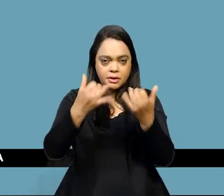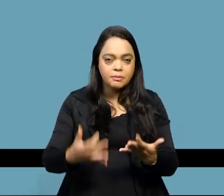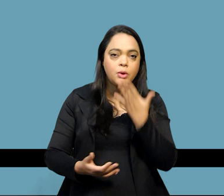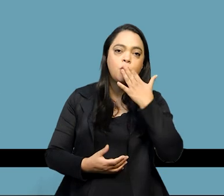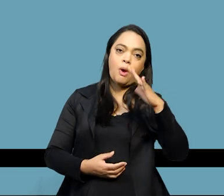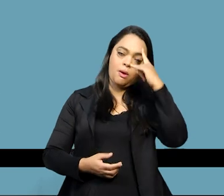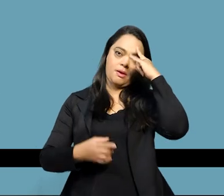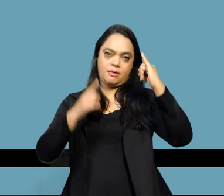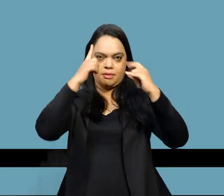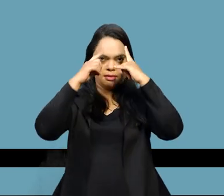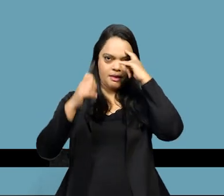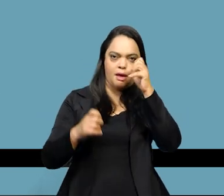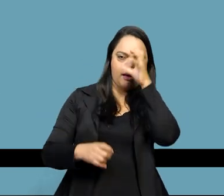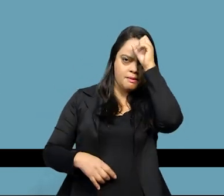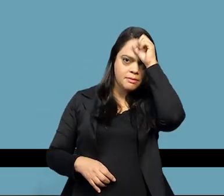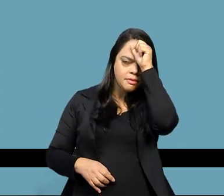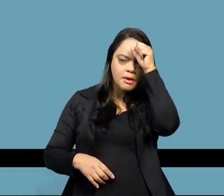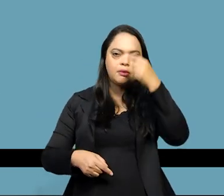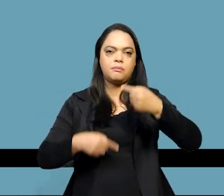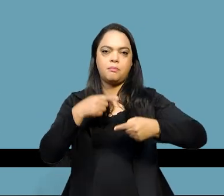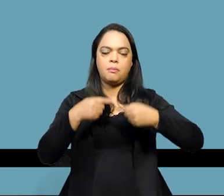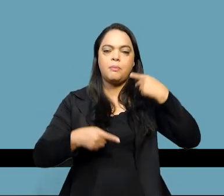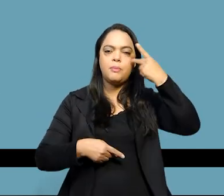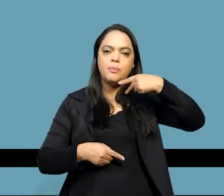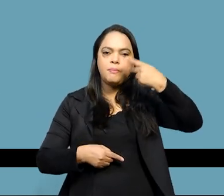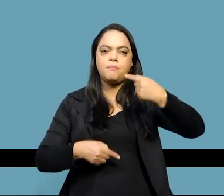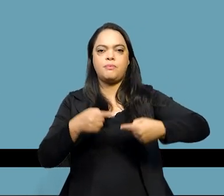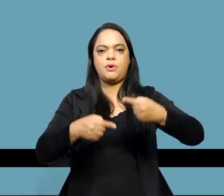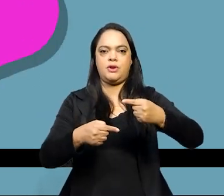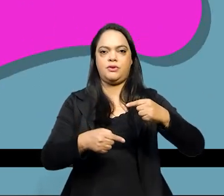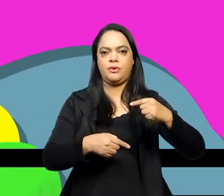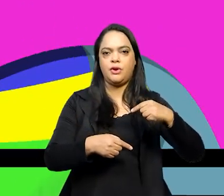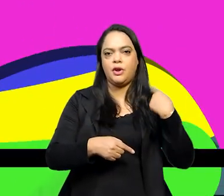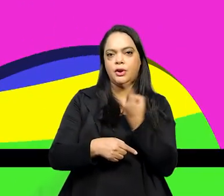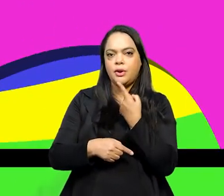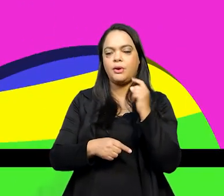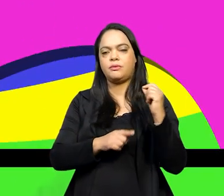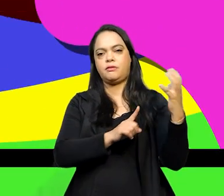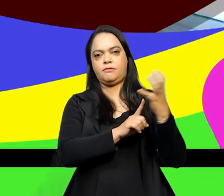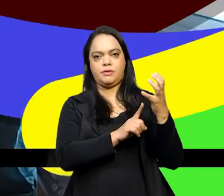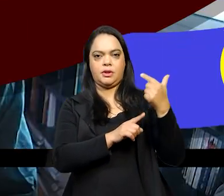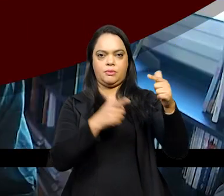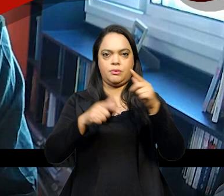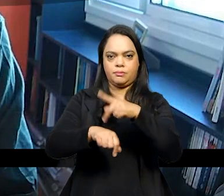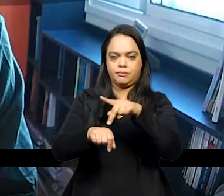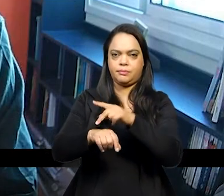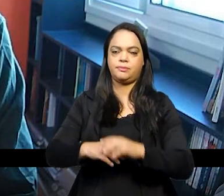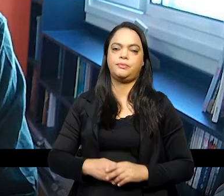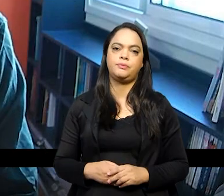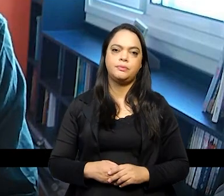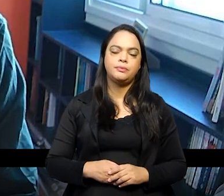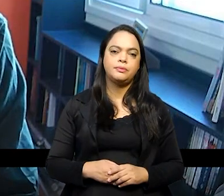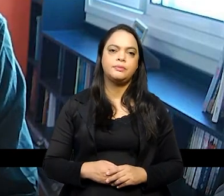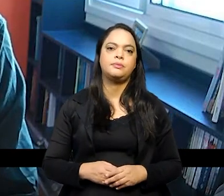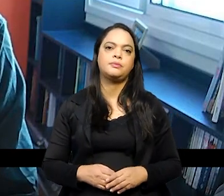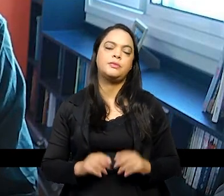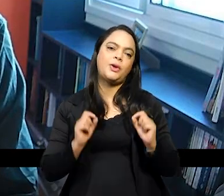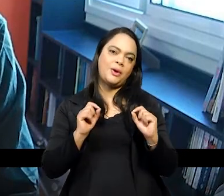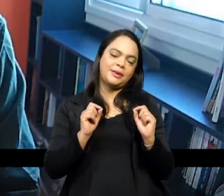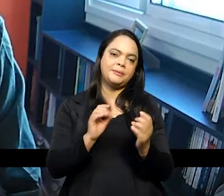ideia de aprendizados políticos que os outros processos trouxeram para o nosso processo de independência. Então eu comento um pouco quais foram os meus